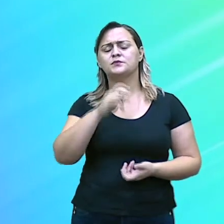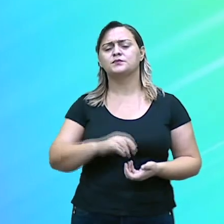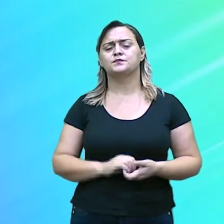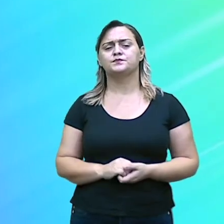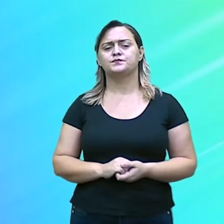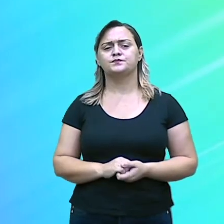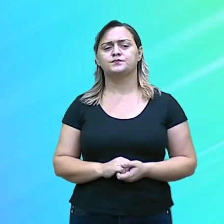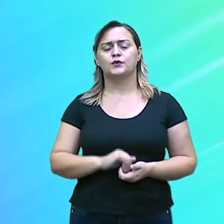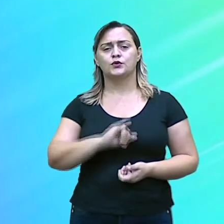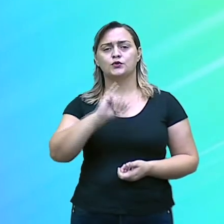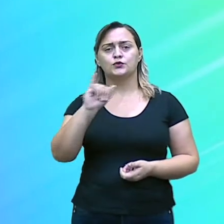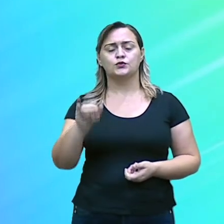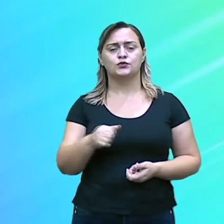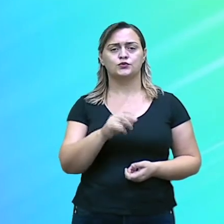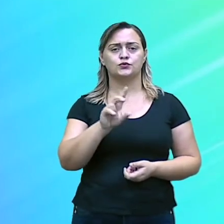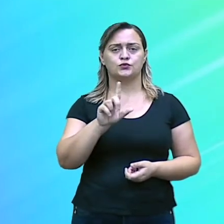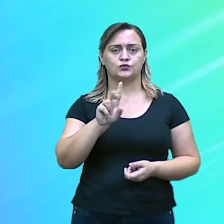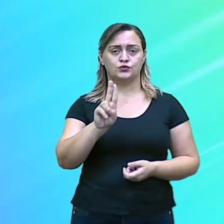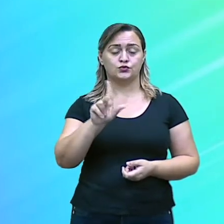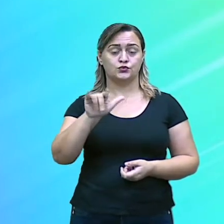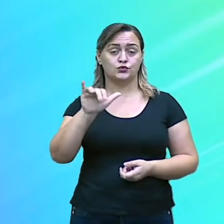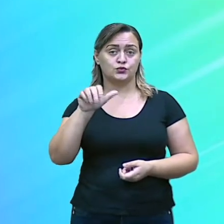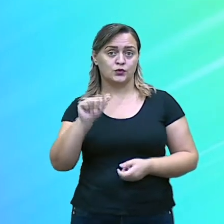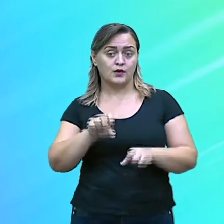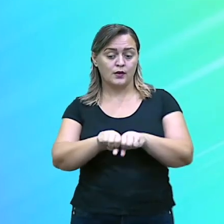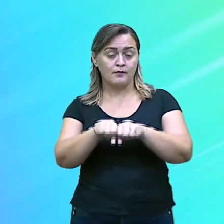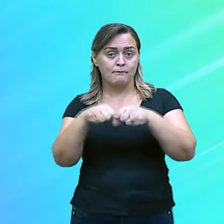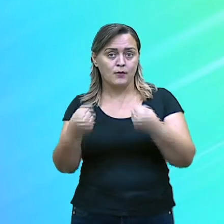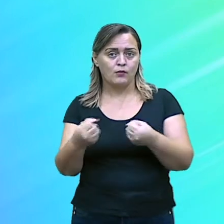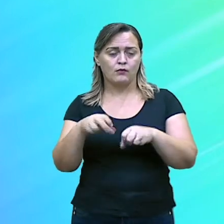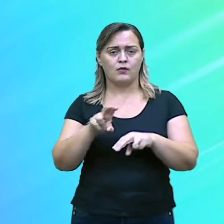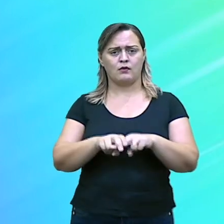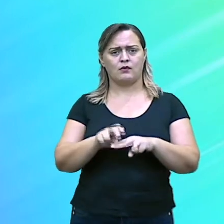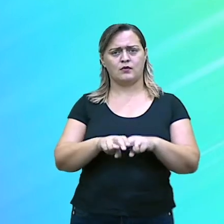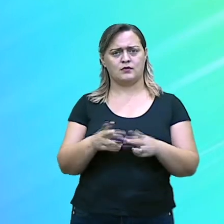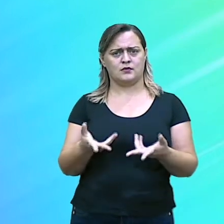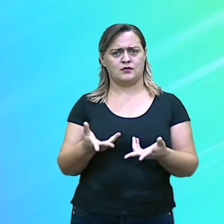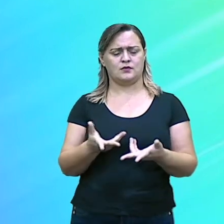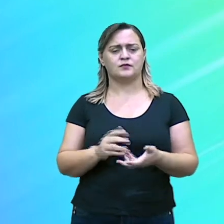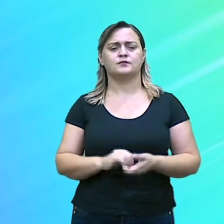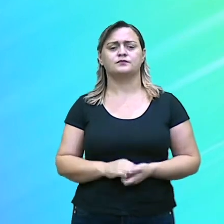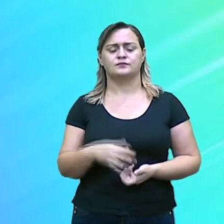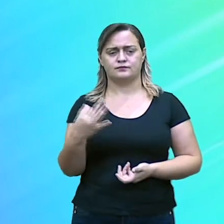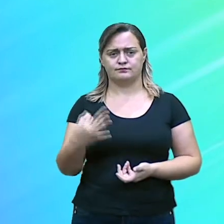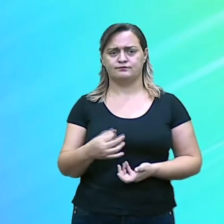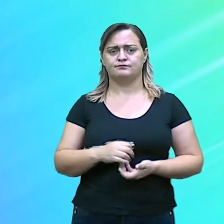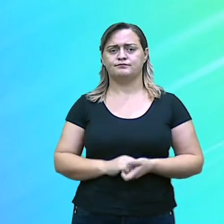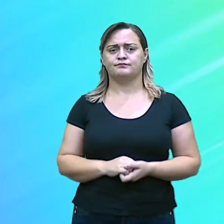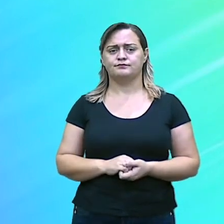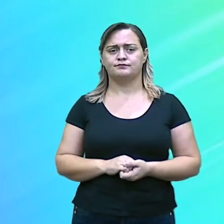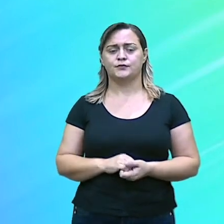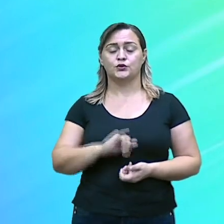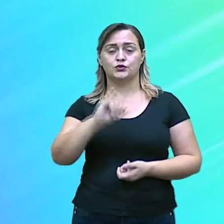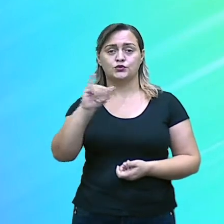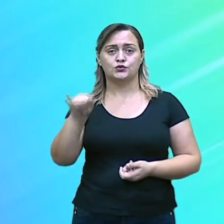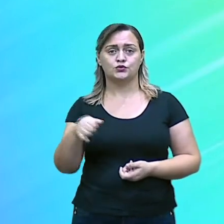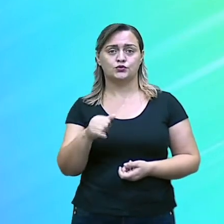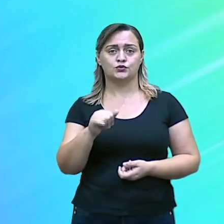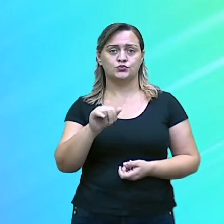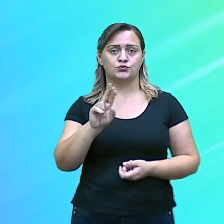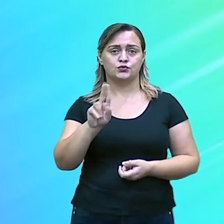na tela. Júlia quebrou a carteira. Isso. Hum, Júlia brava, né? Pois é. A Júlia é um